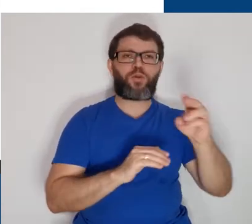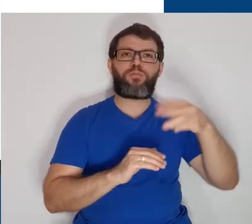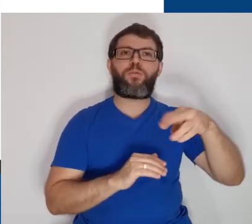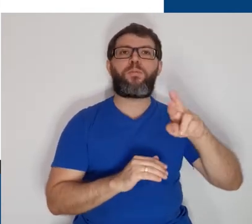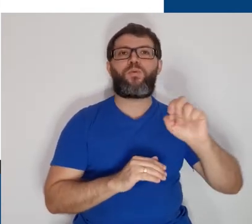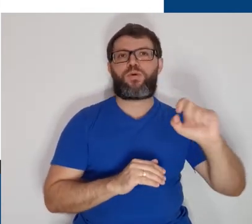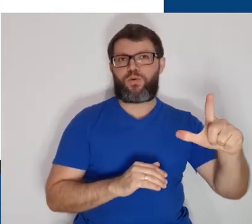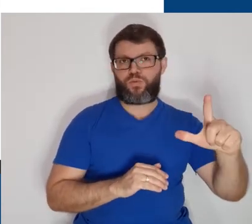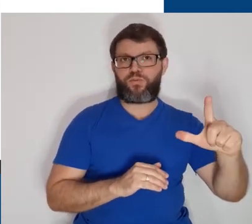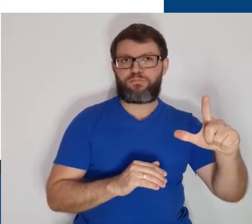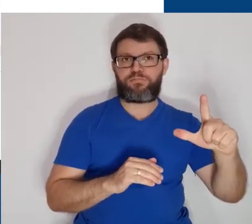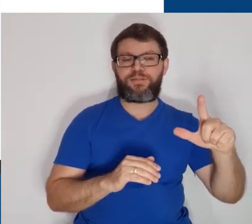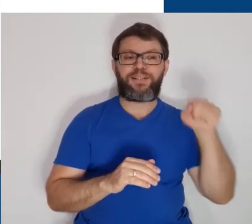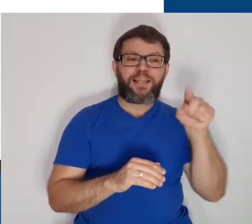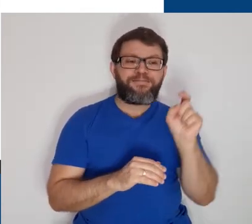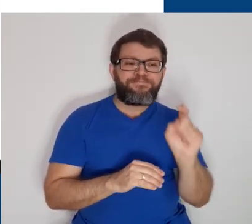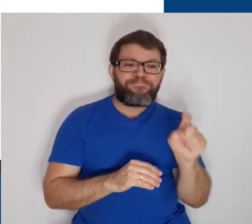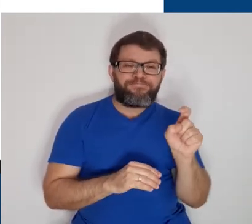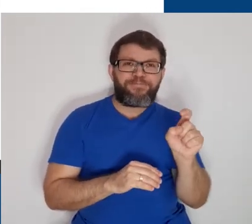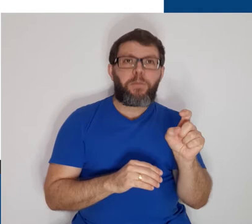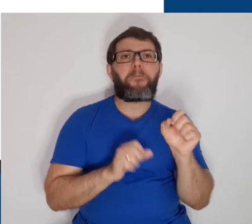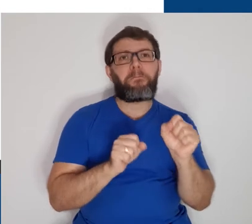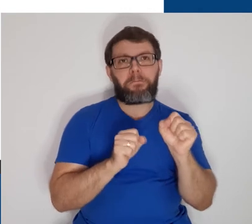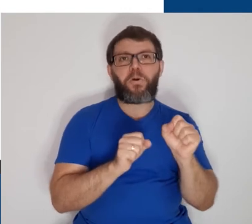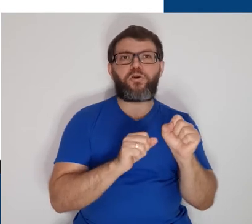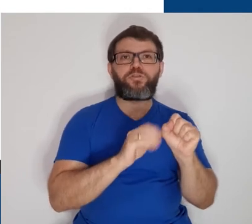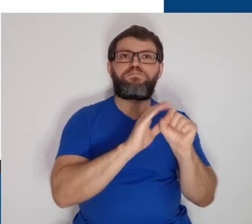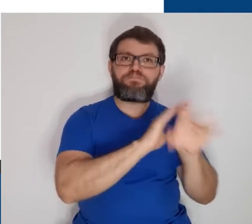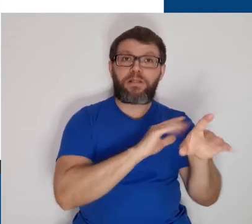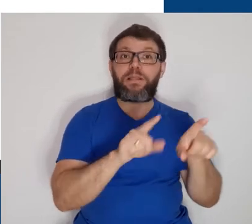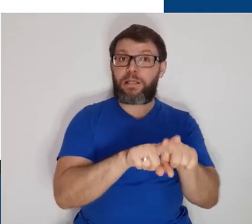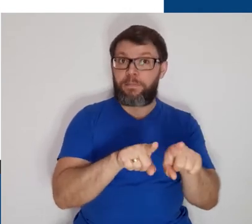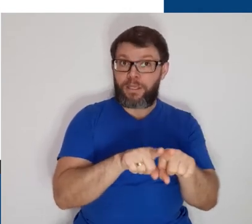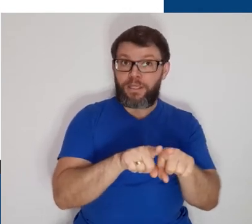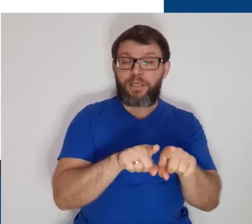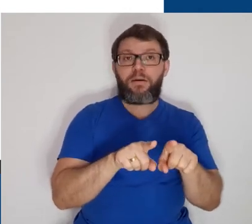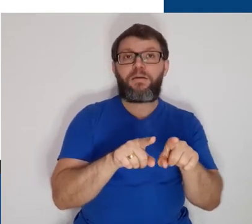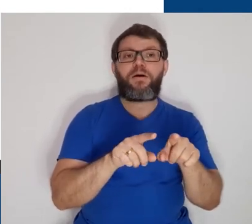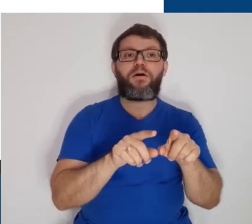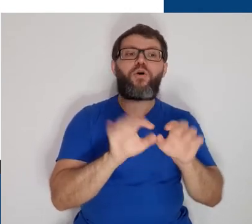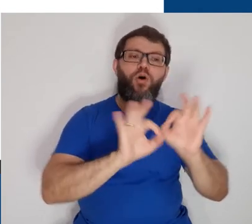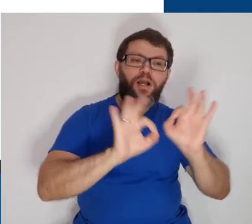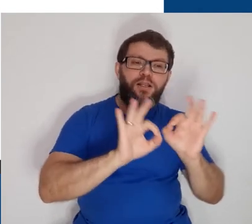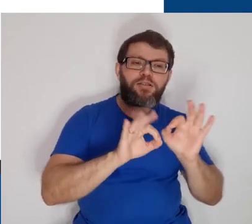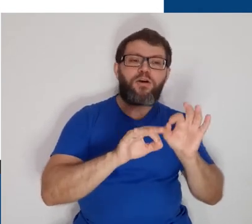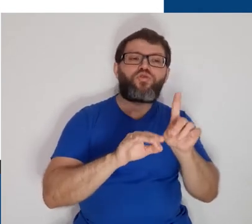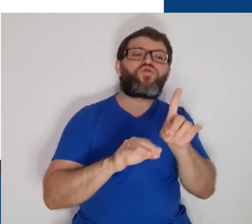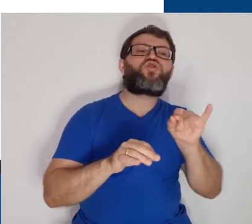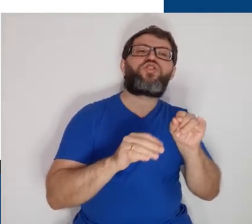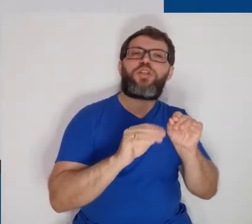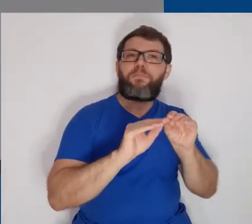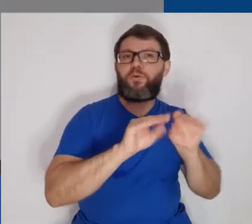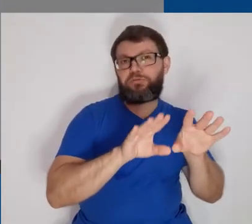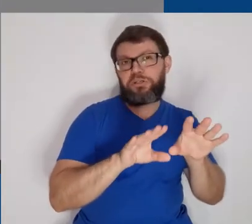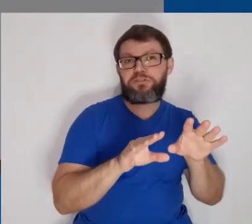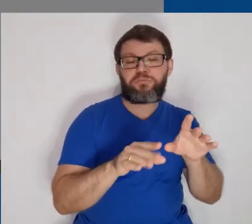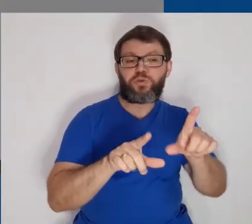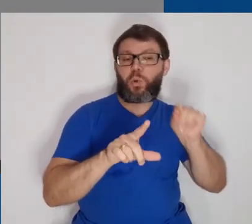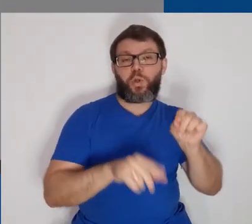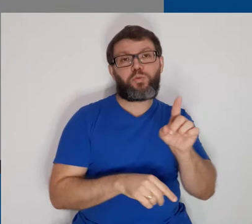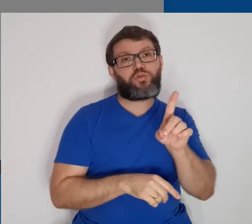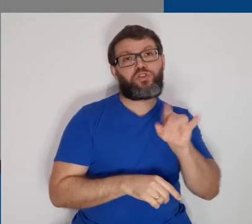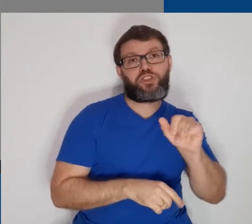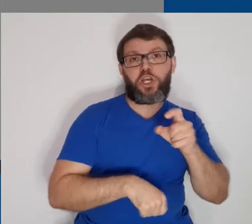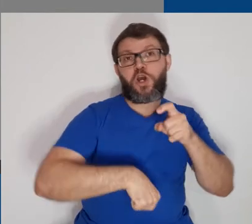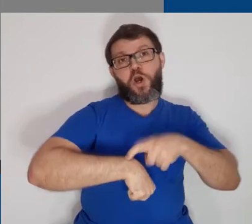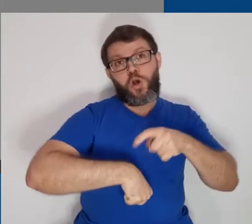mural. Quando clicamos na setinha, nós podemos já postar também, programar essa postagem, selecionando um dia